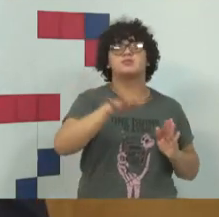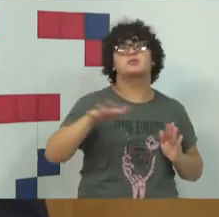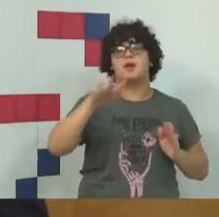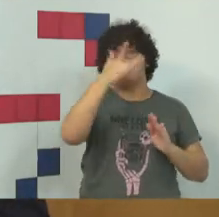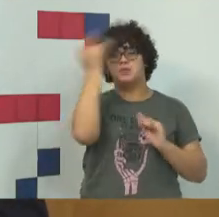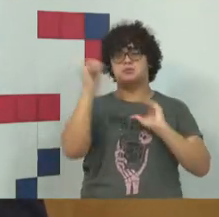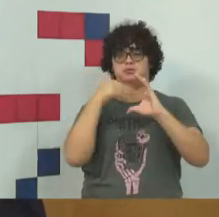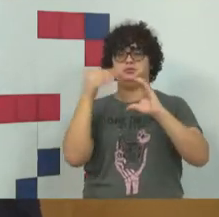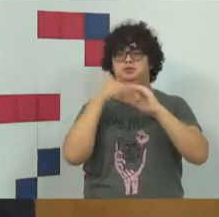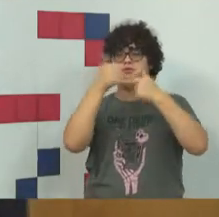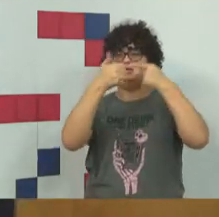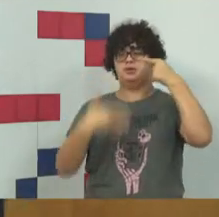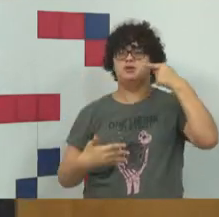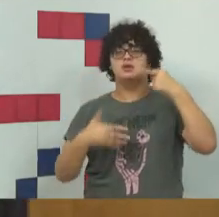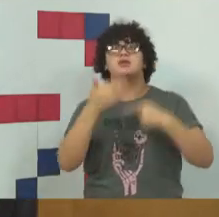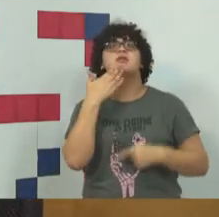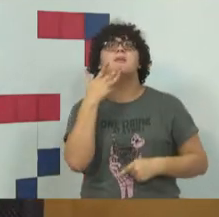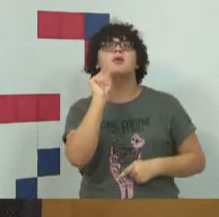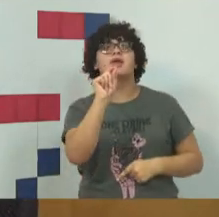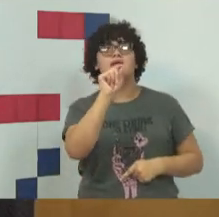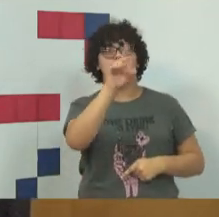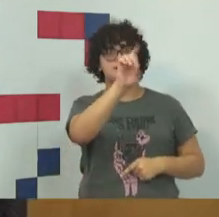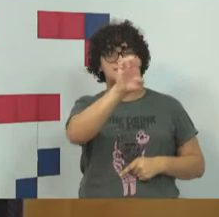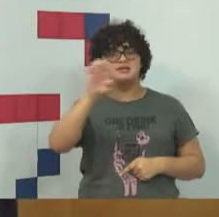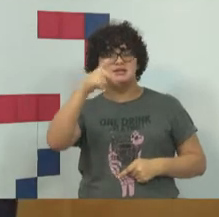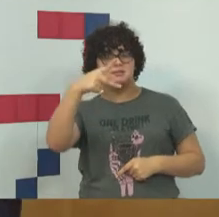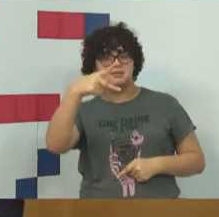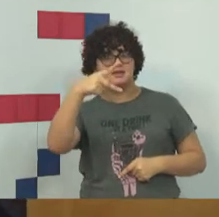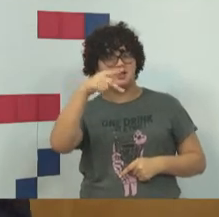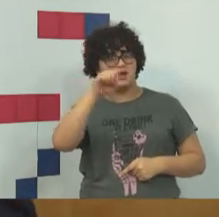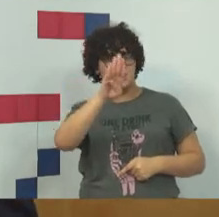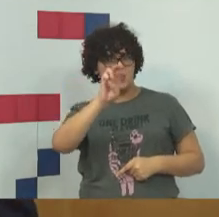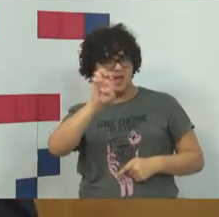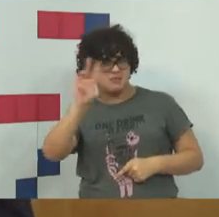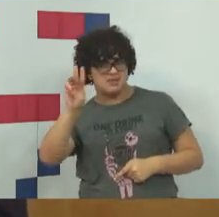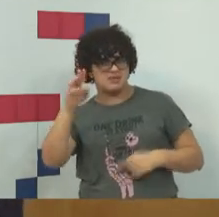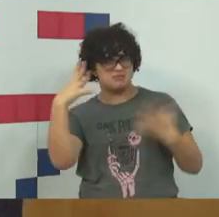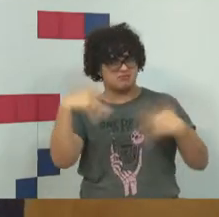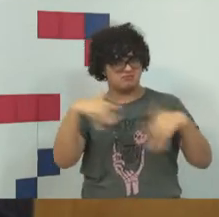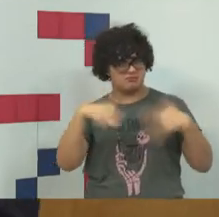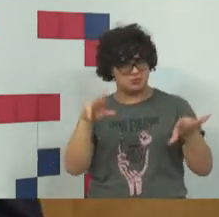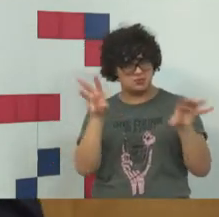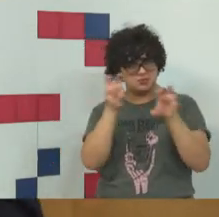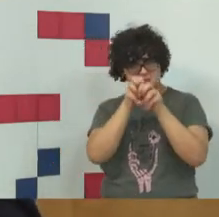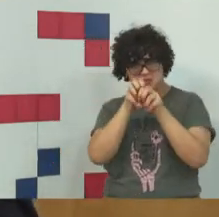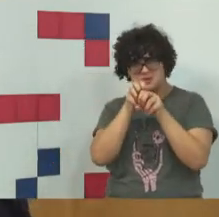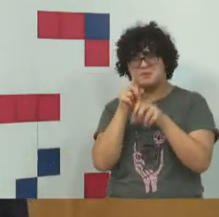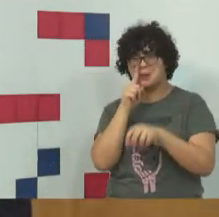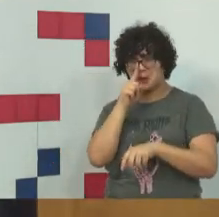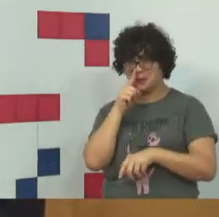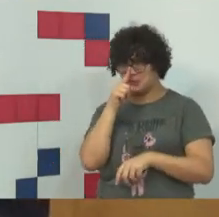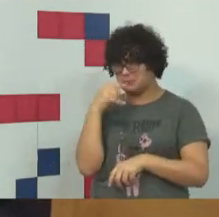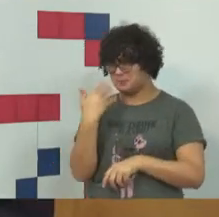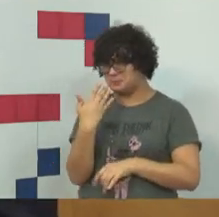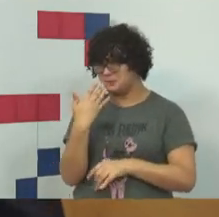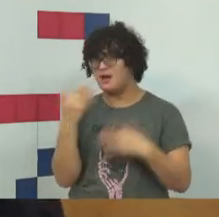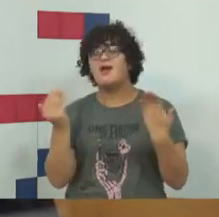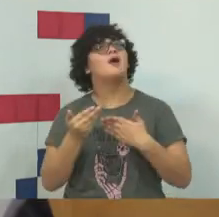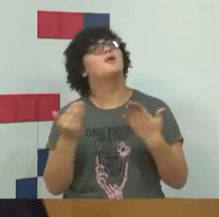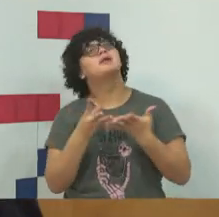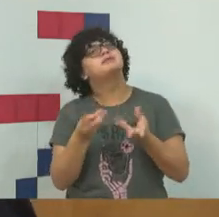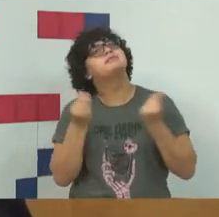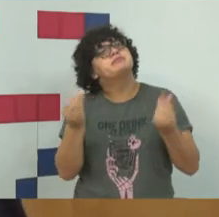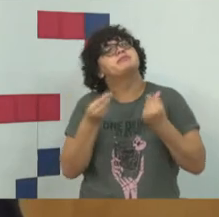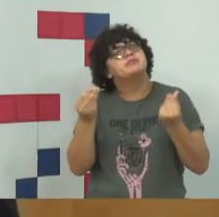outros assuntos, como por exemplo, deep web, pedofilia na internet, enfim, temas ásperos